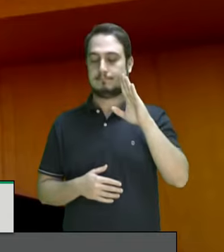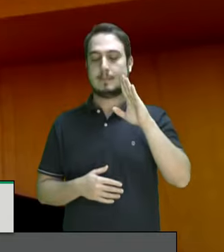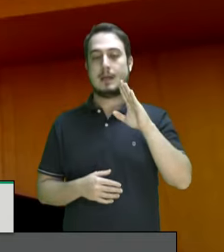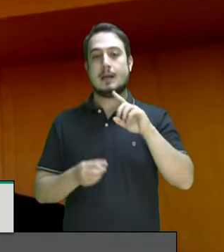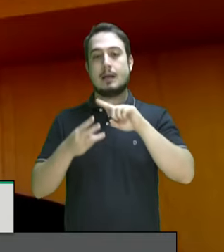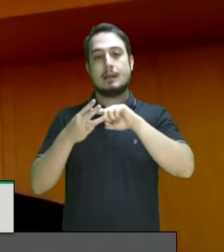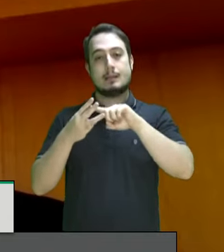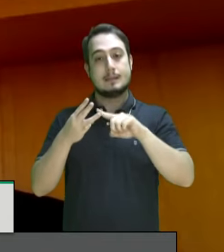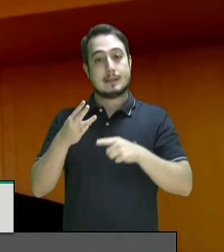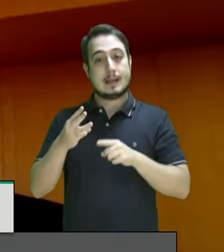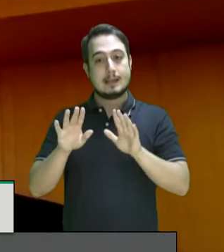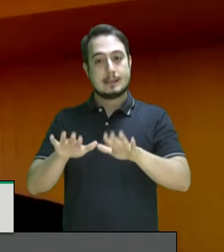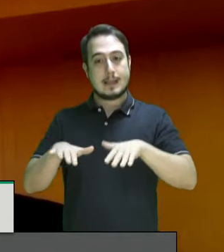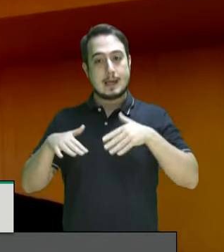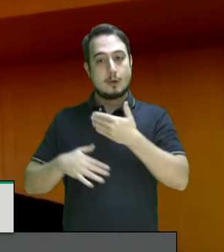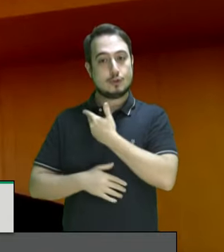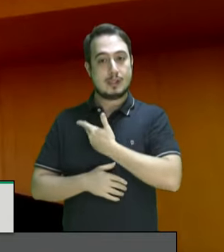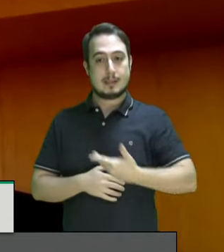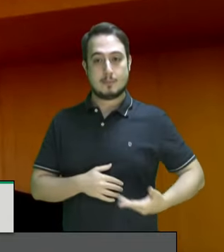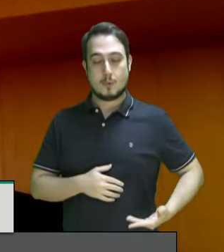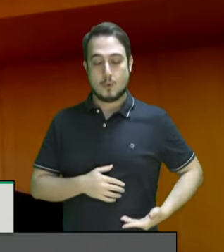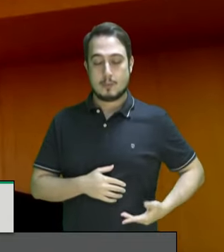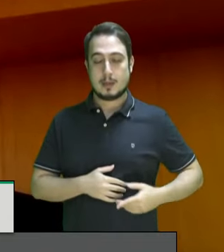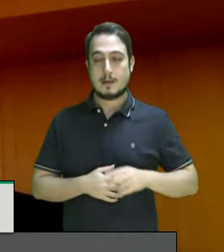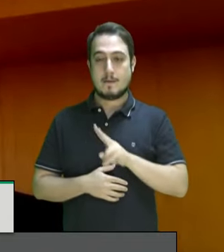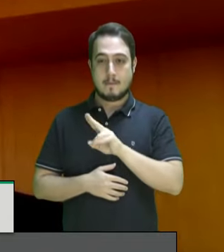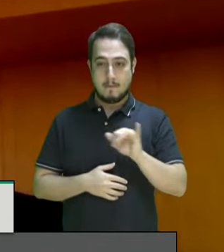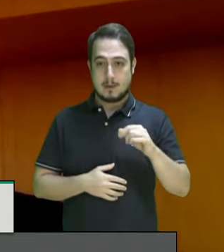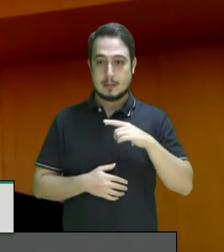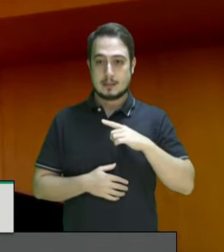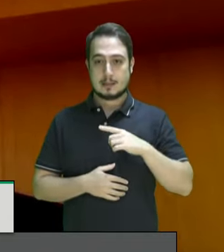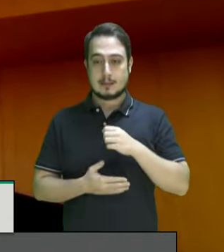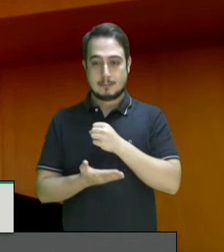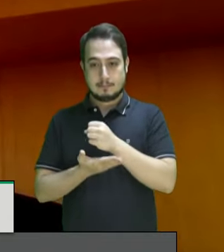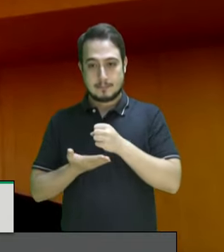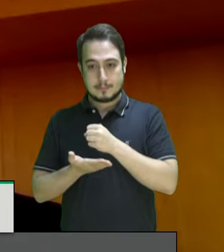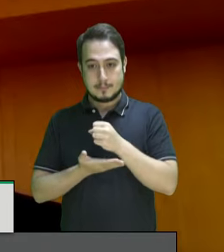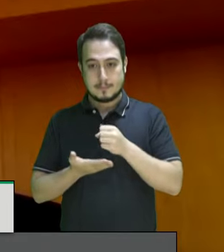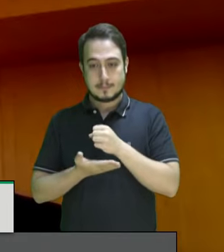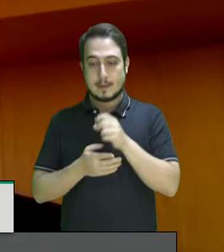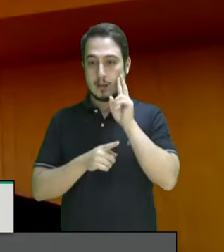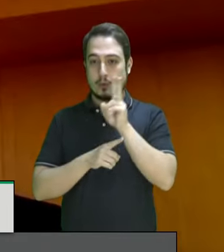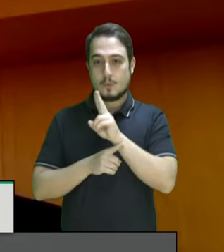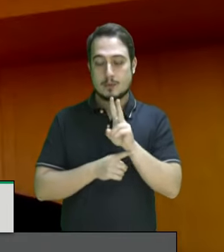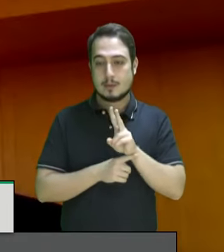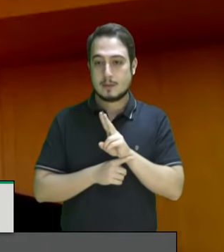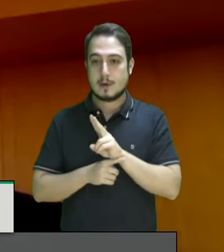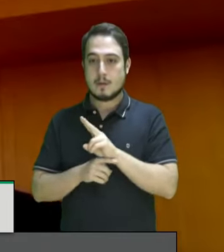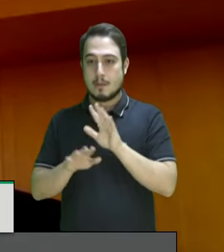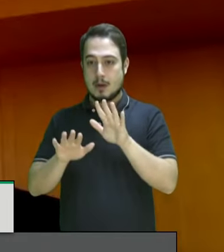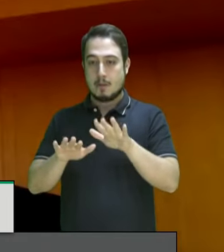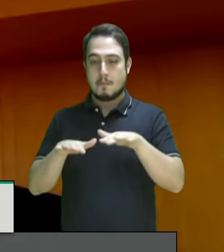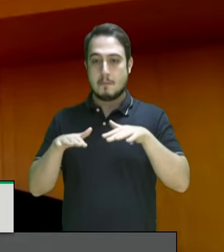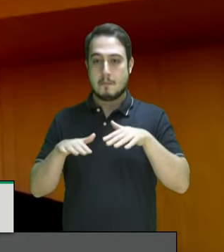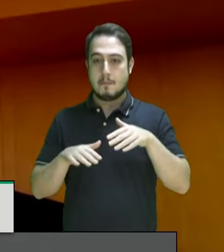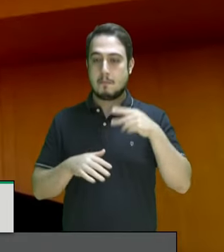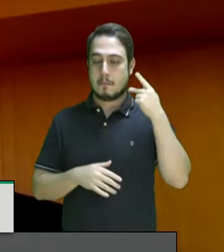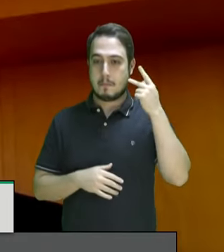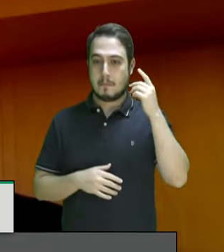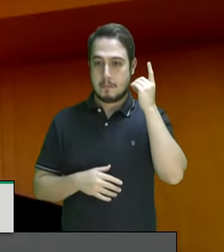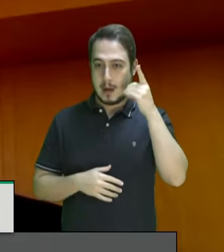terceira audiência pública para subsidiar os trabalhos do observatório parlamentar que é uma parceria com a